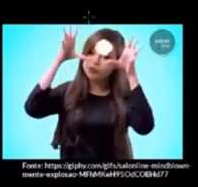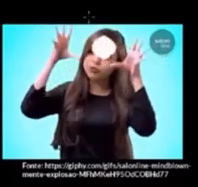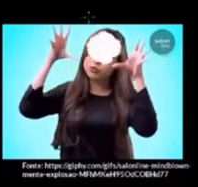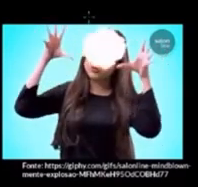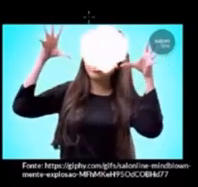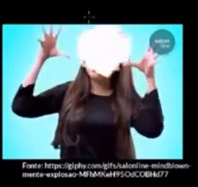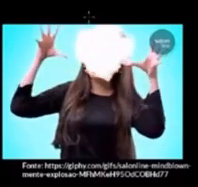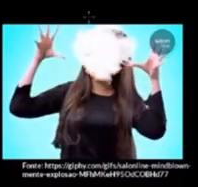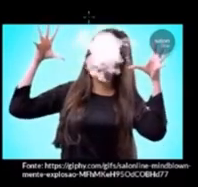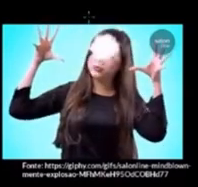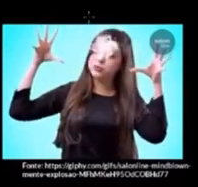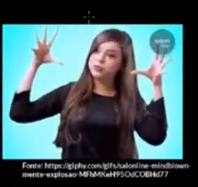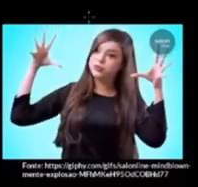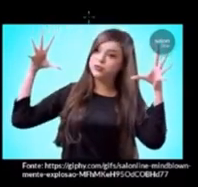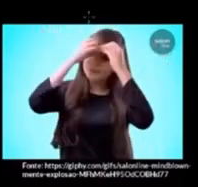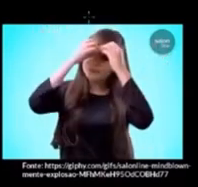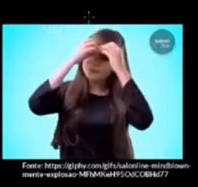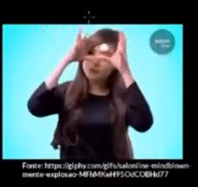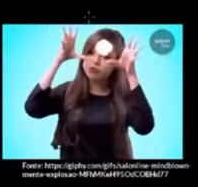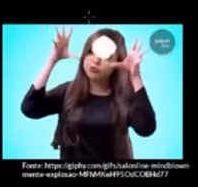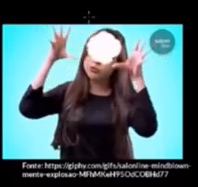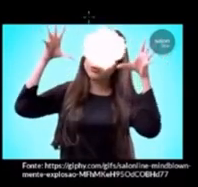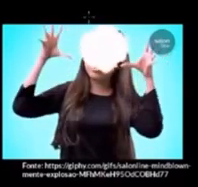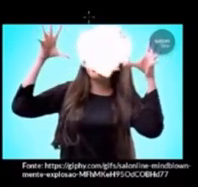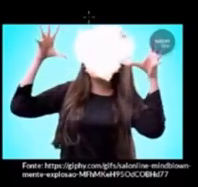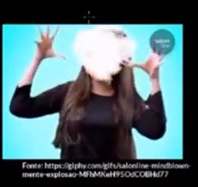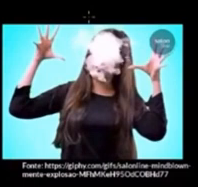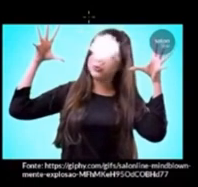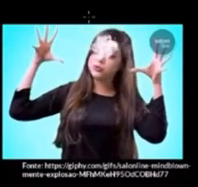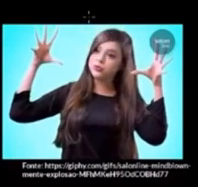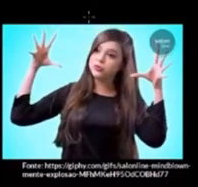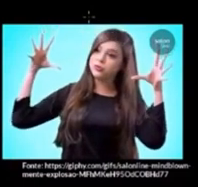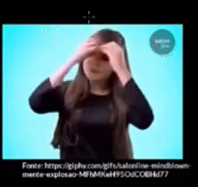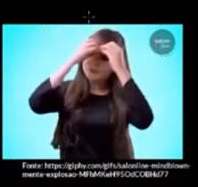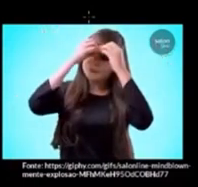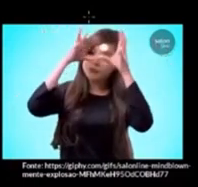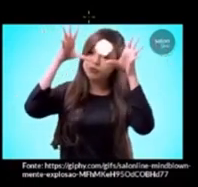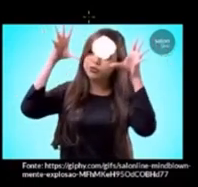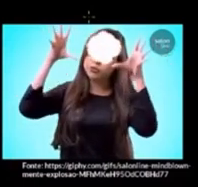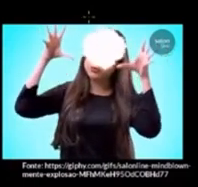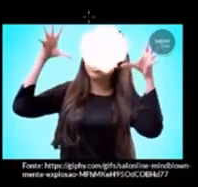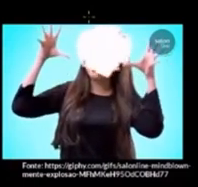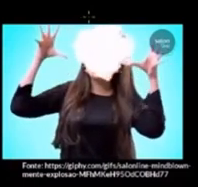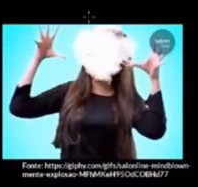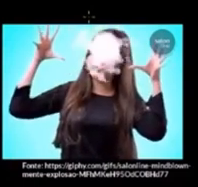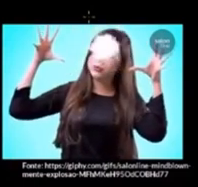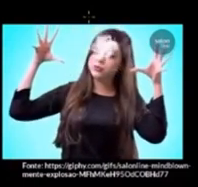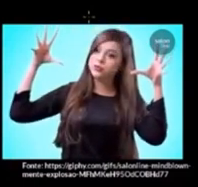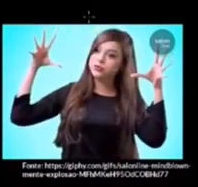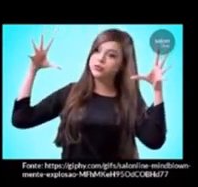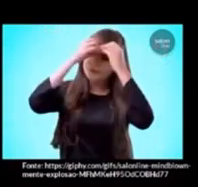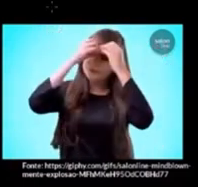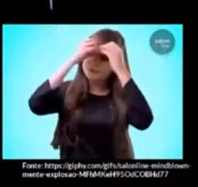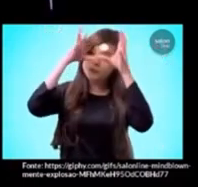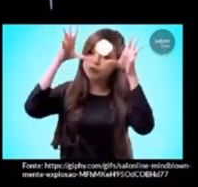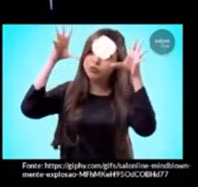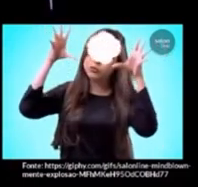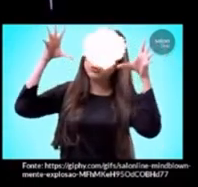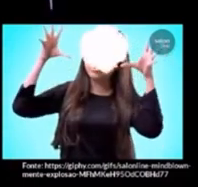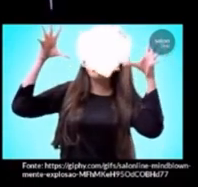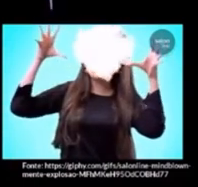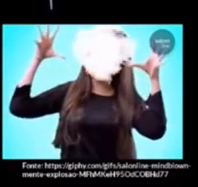aparece uma animação de nuvem, como se estivesse saindo de sua cabeça. Você entende o que ela está querendo dizer?